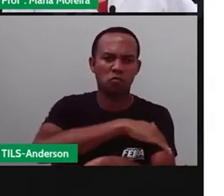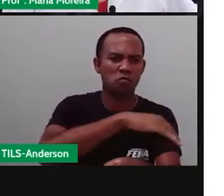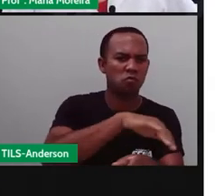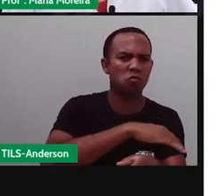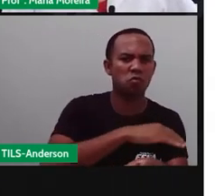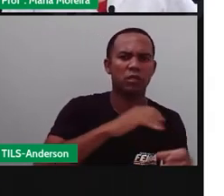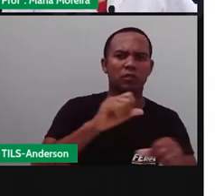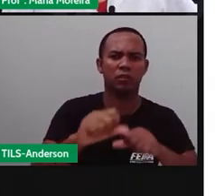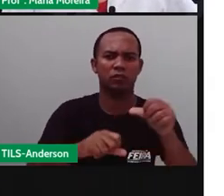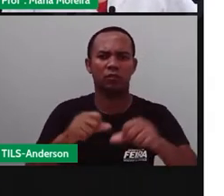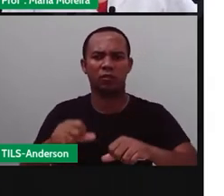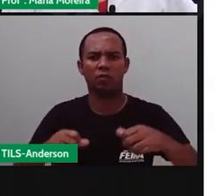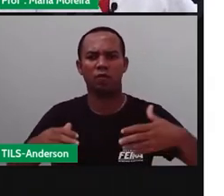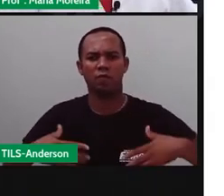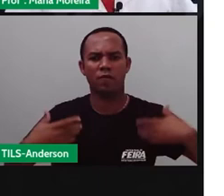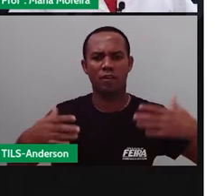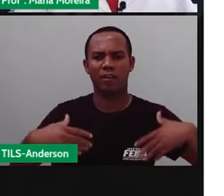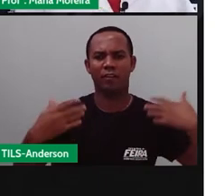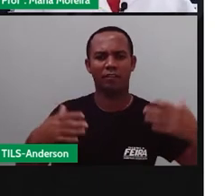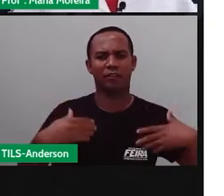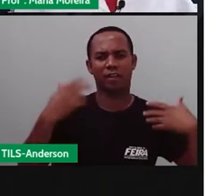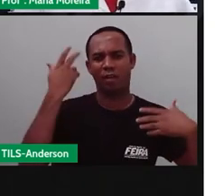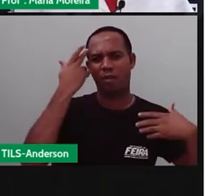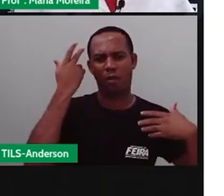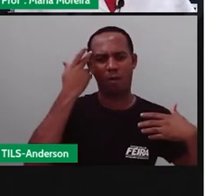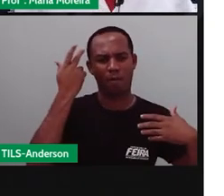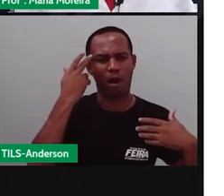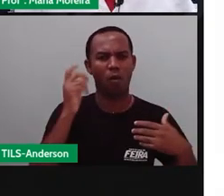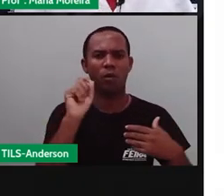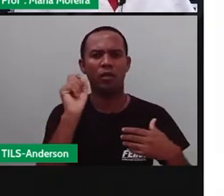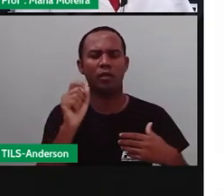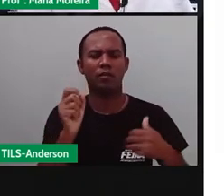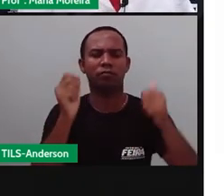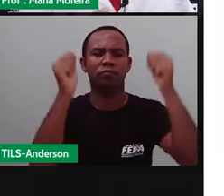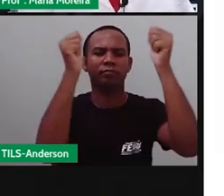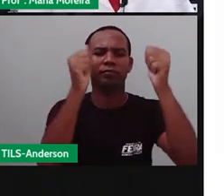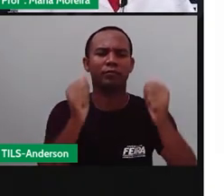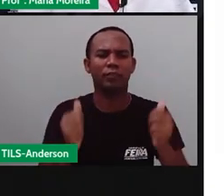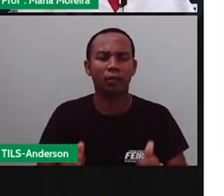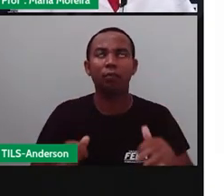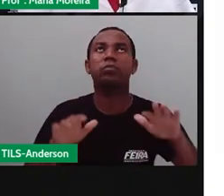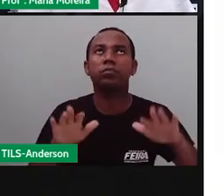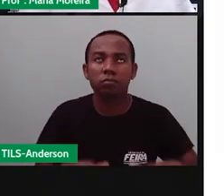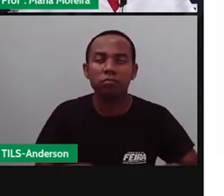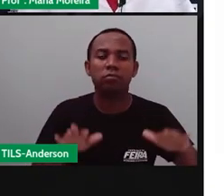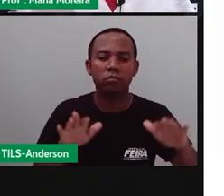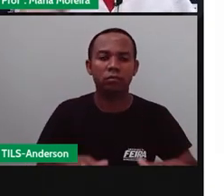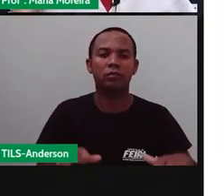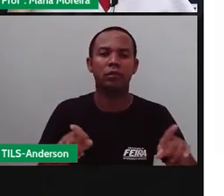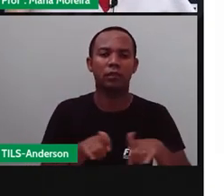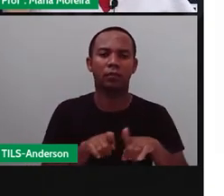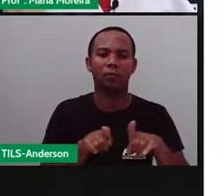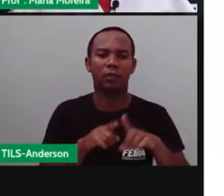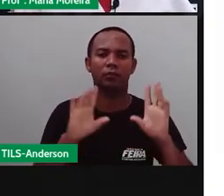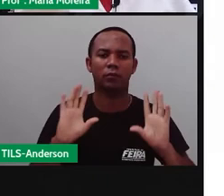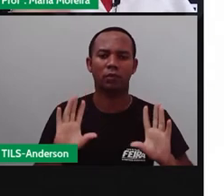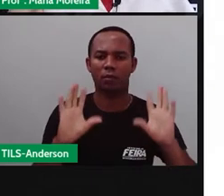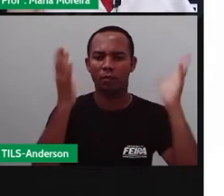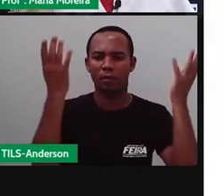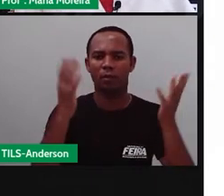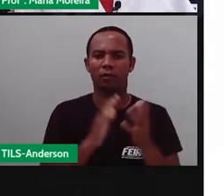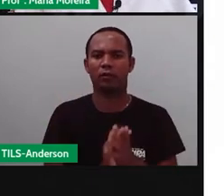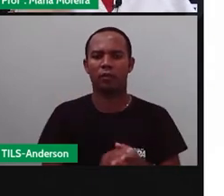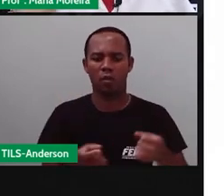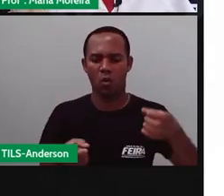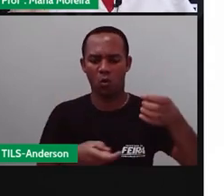transformando em uma festa popular para homenagear os santos. Então, essa comemoração da